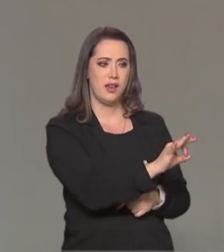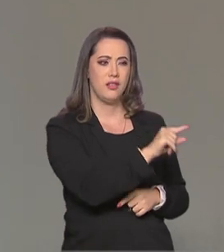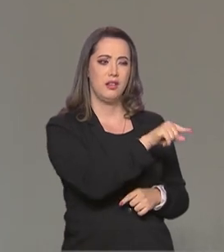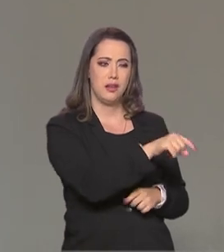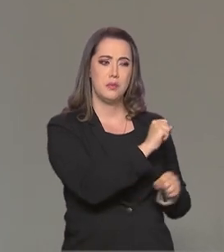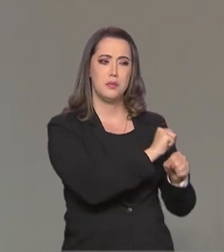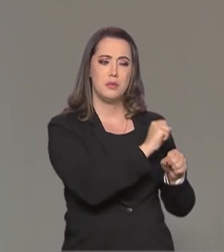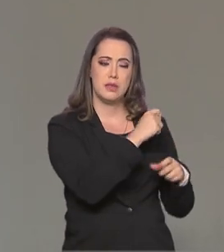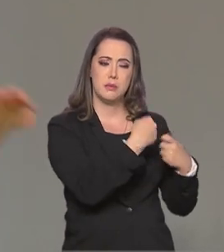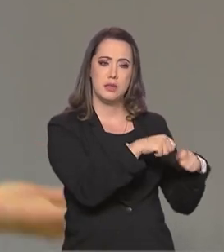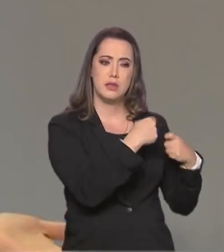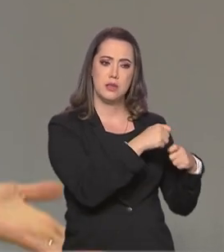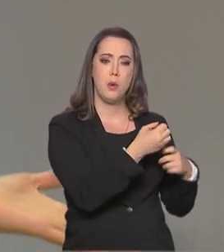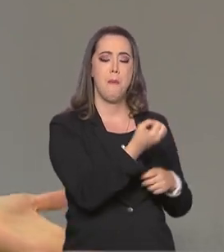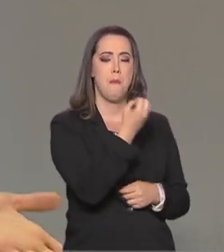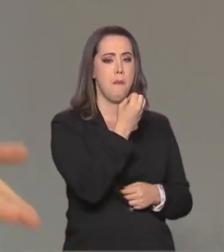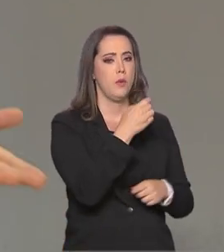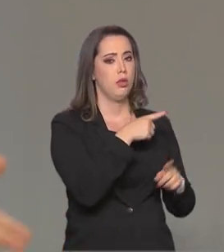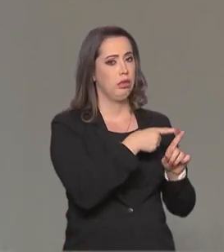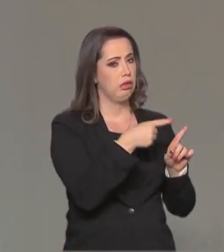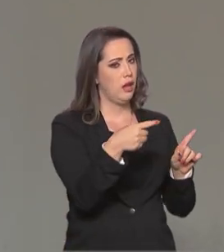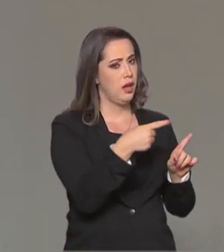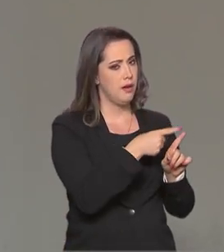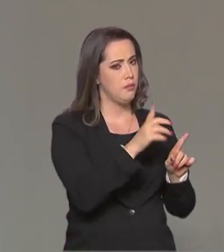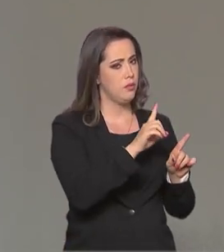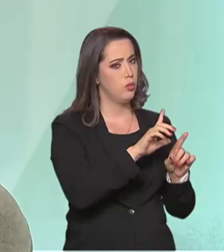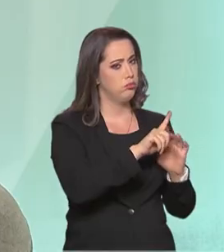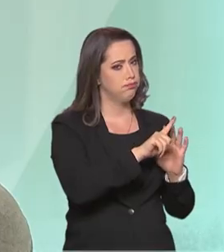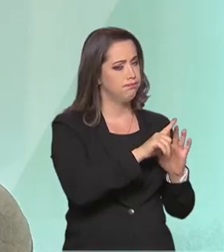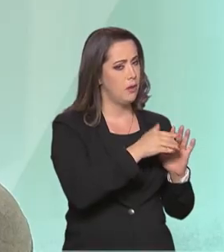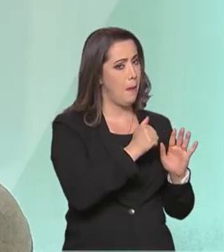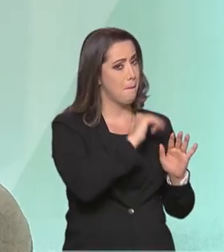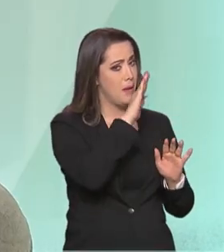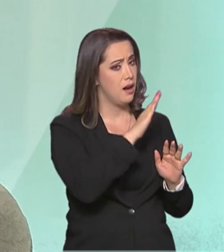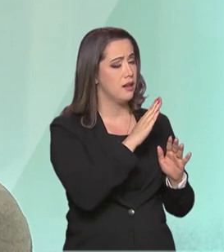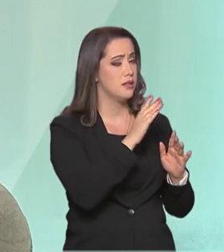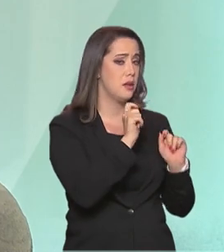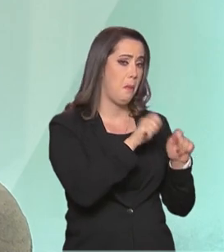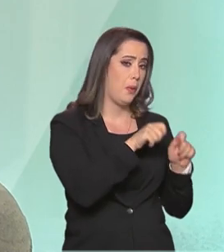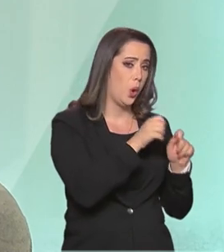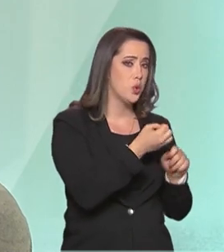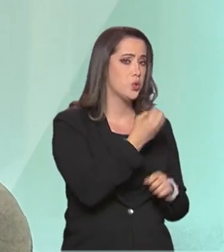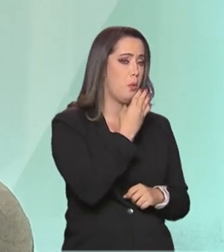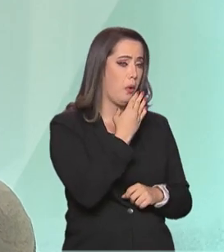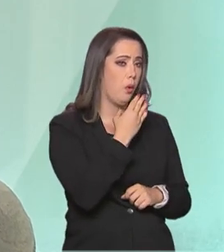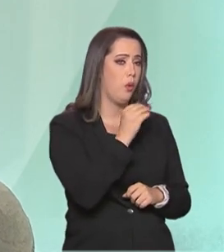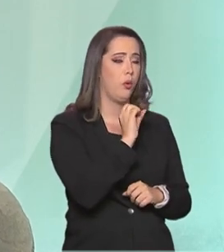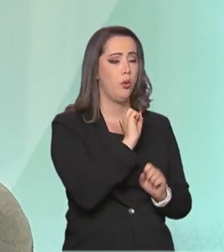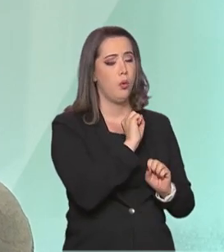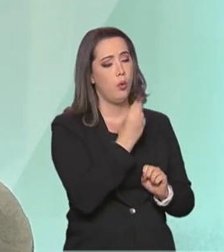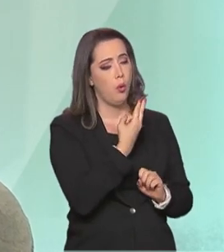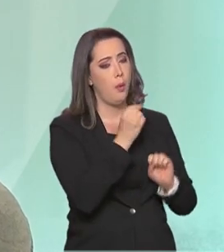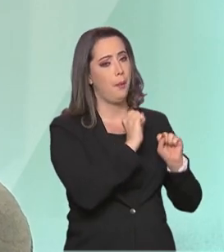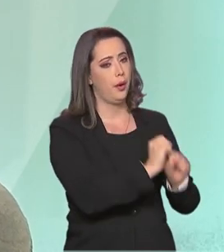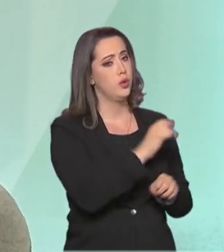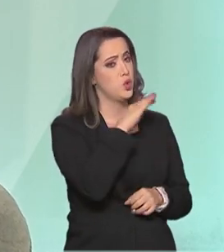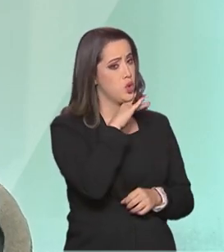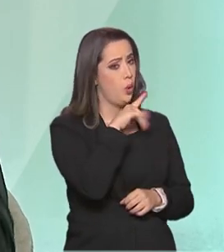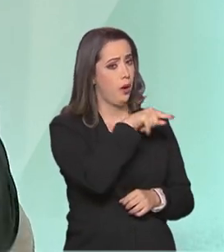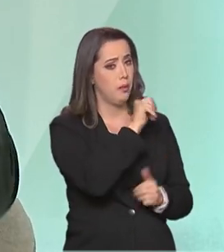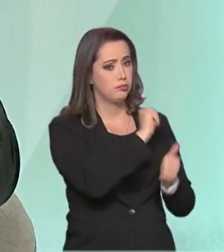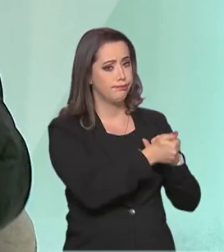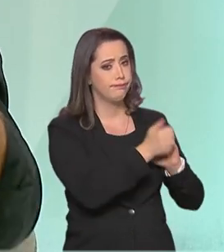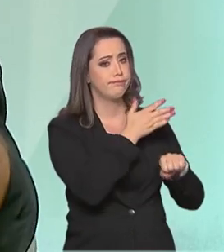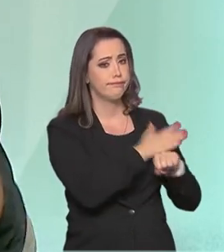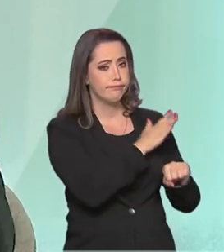tiveram um tempo a mais que pode ter sido favorável ou não. Como é que vocês veem isso? É, o Comitê Olímpico Brasileiro e o Comitê Paralímpico Brasileiro estão